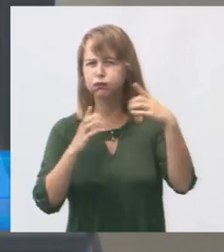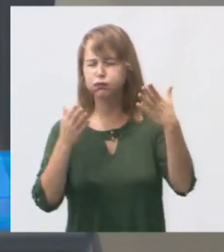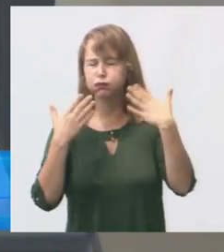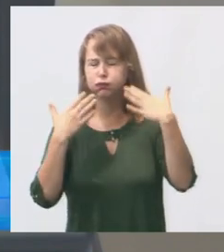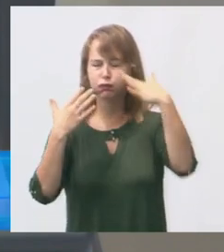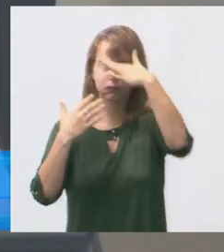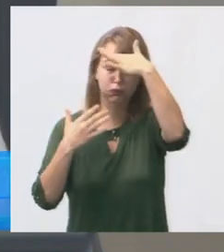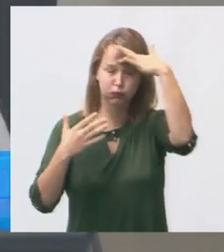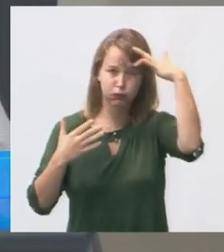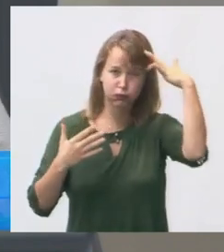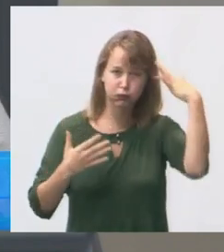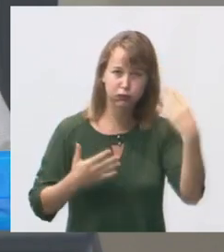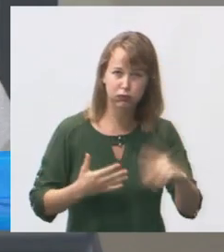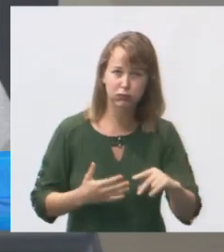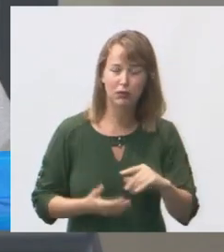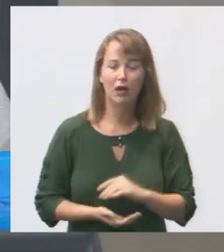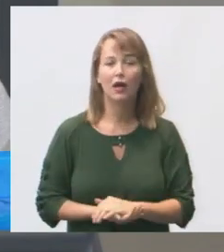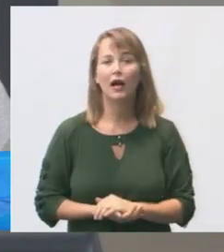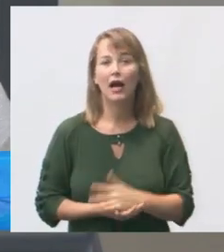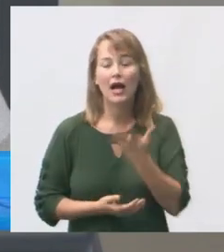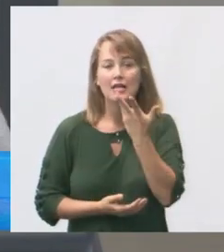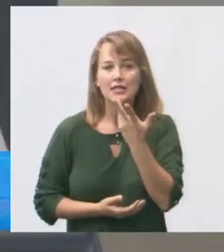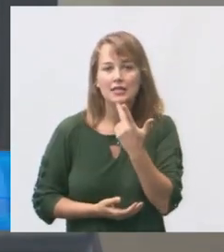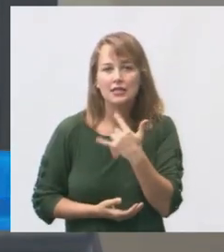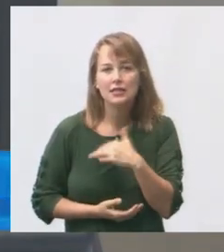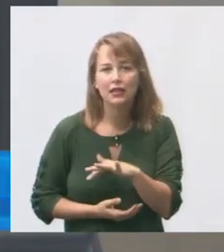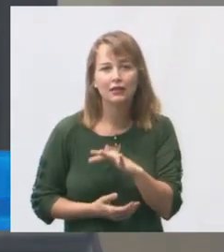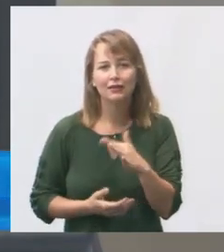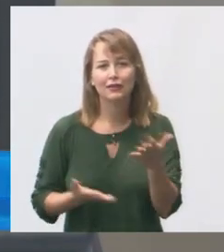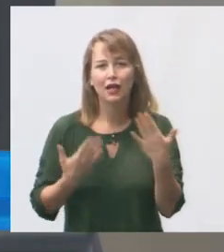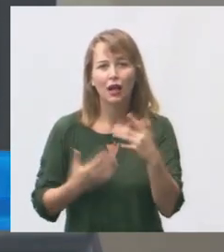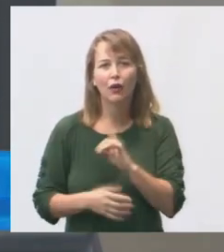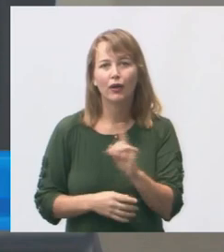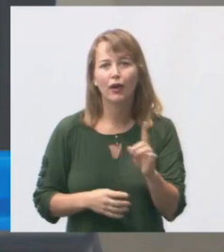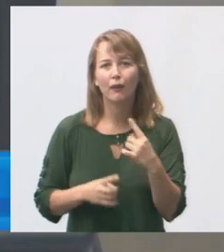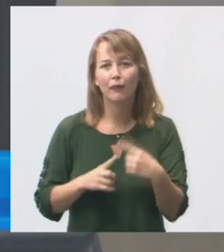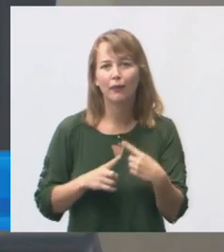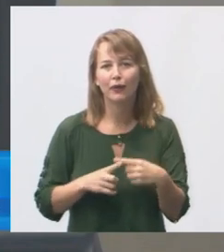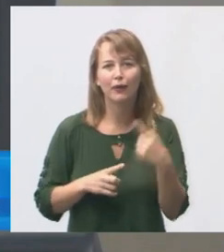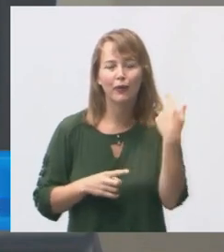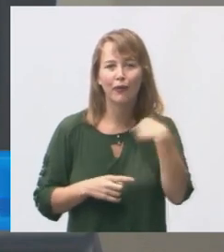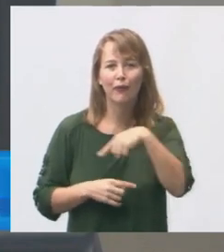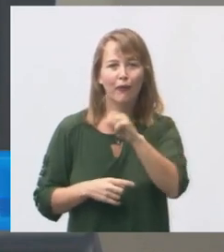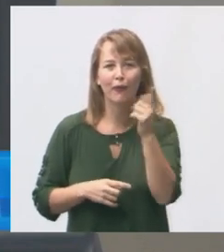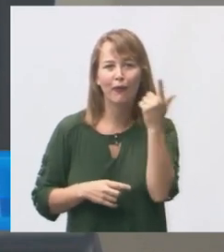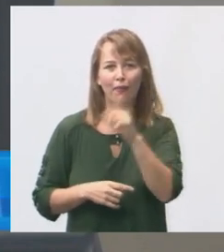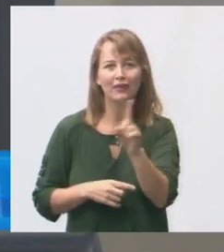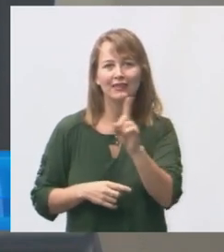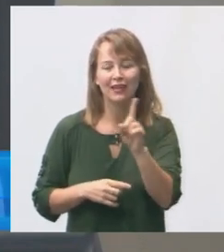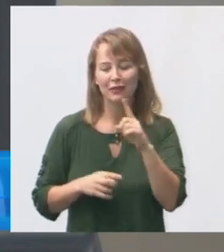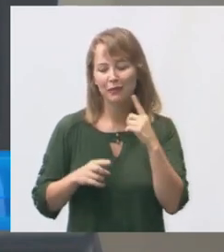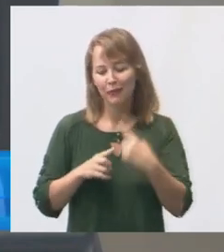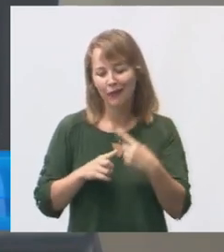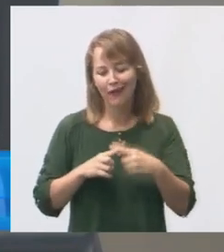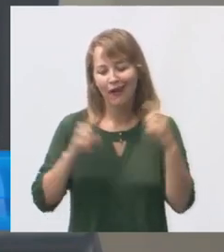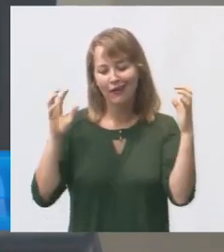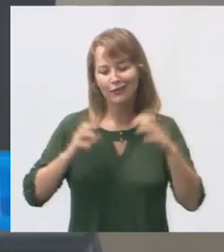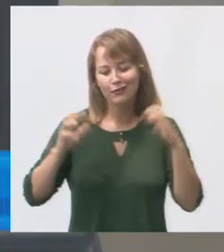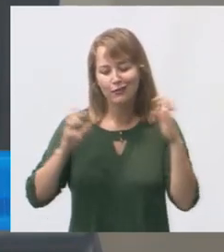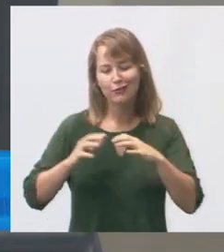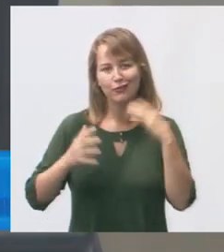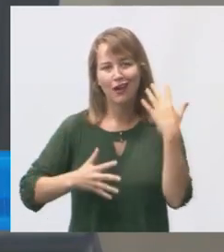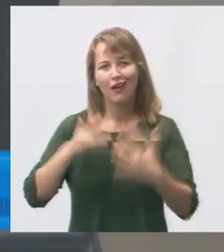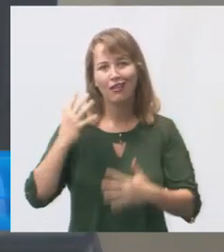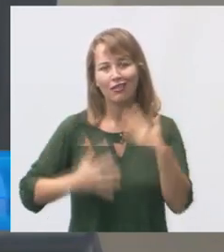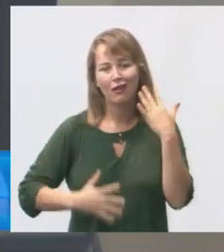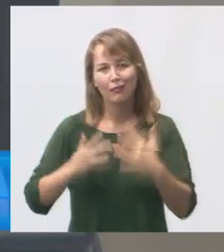essa semana as crianças não estão em calor porque elas não estão conseguindo ir para a aula porque a chuva não está deixando. A